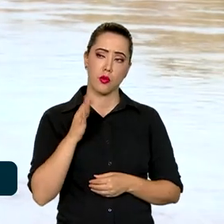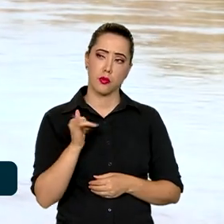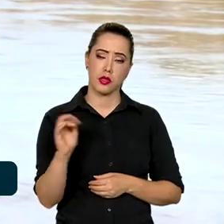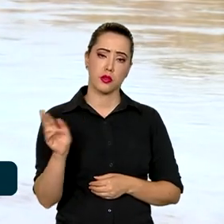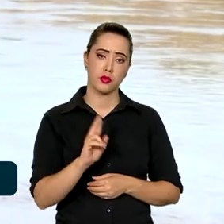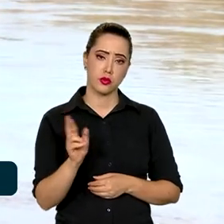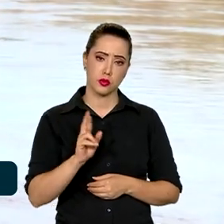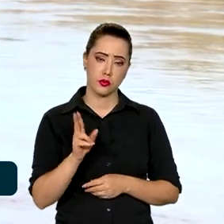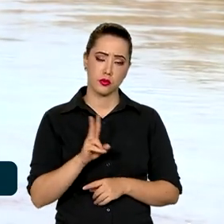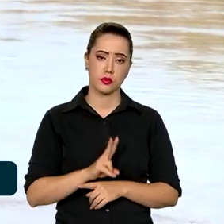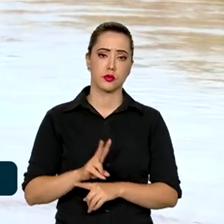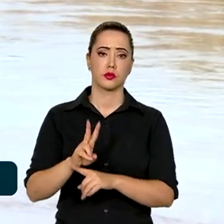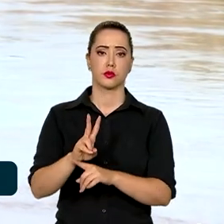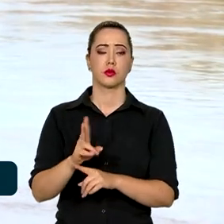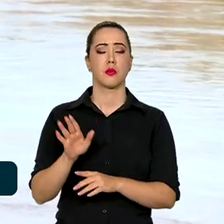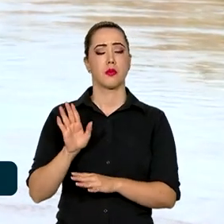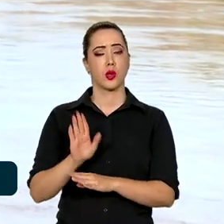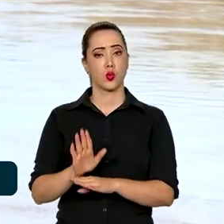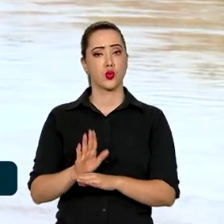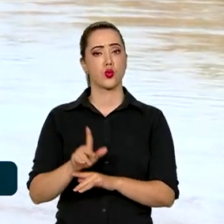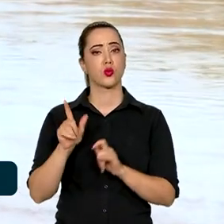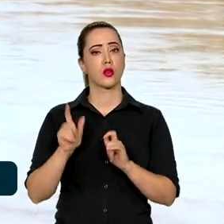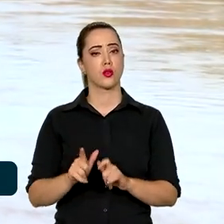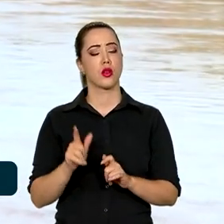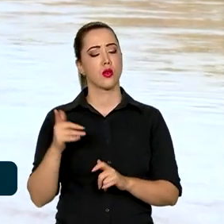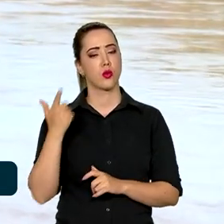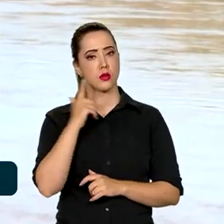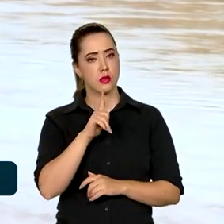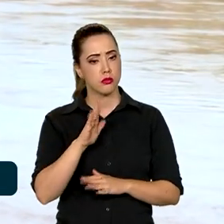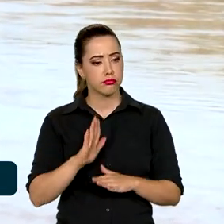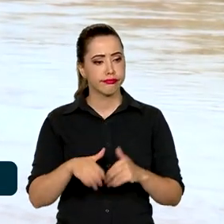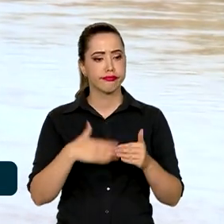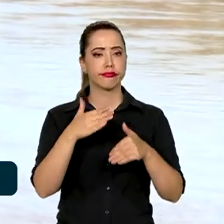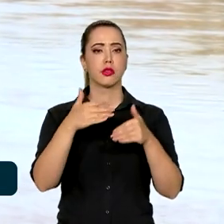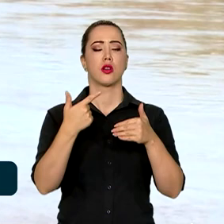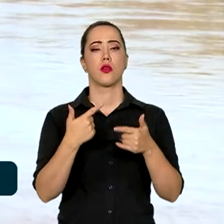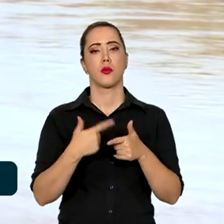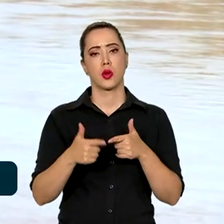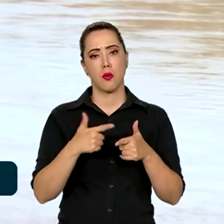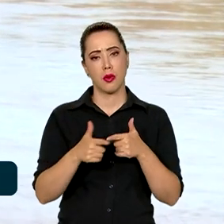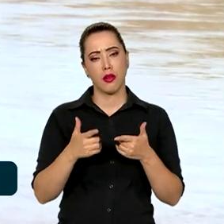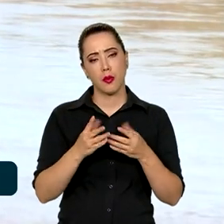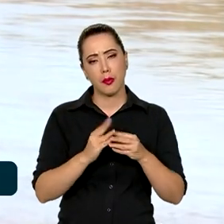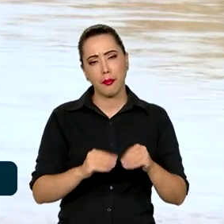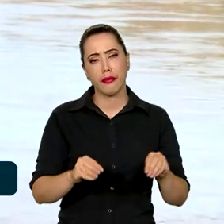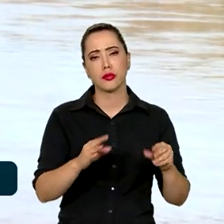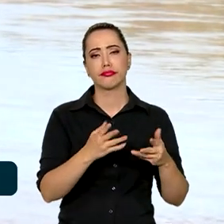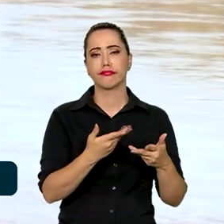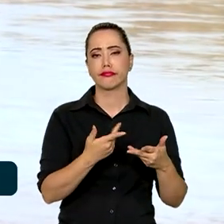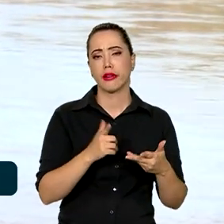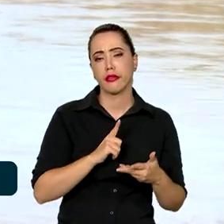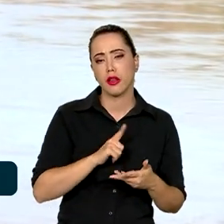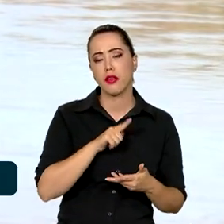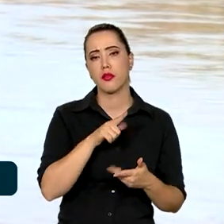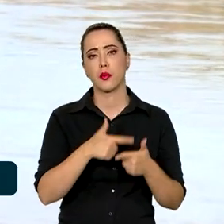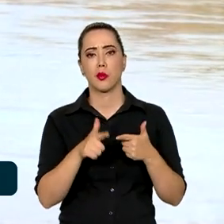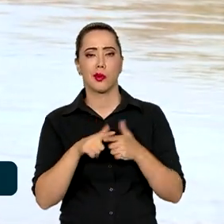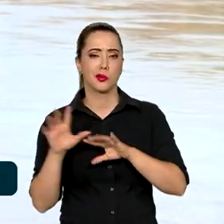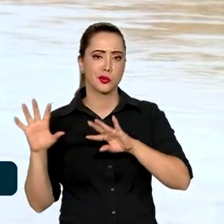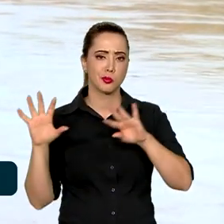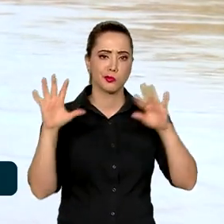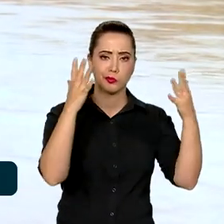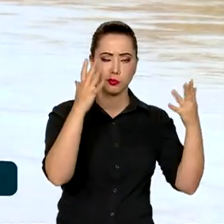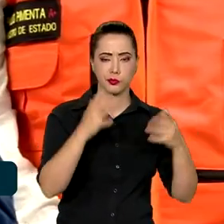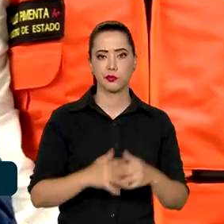reais em crédito para ajudar o Estado a se recuperar dos prejuízos causados pelos eventos climáticos